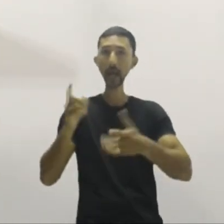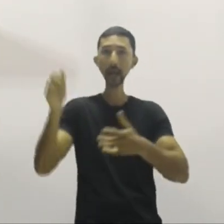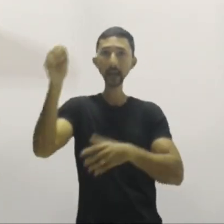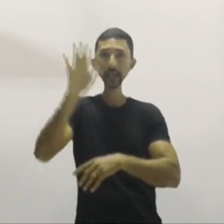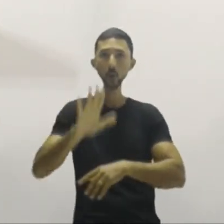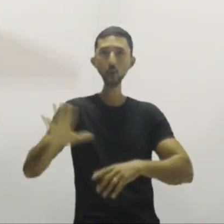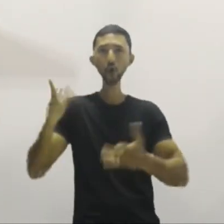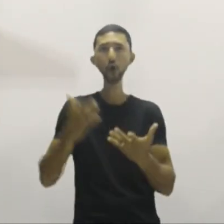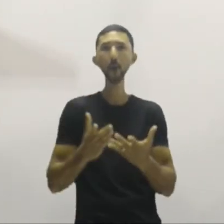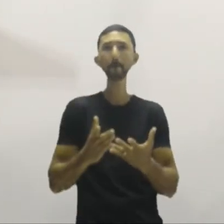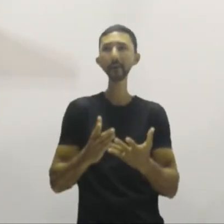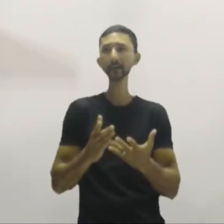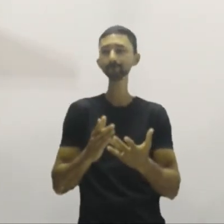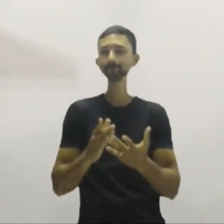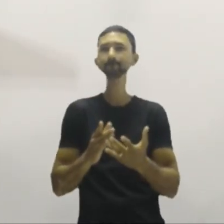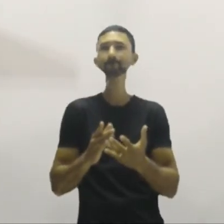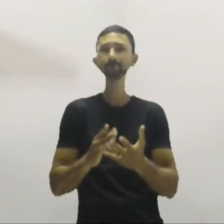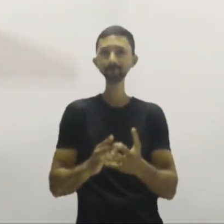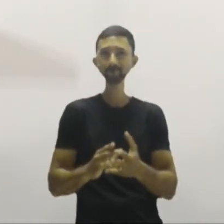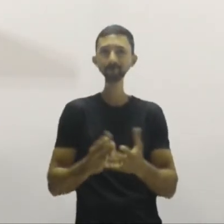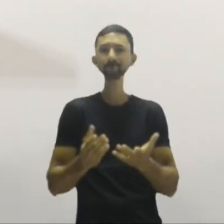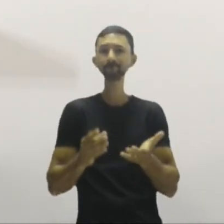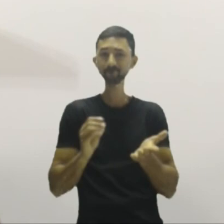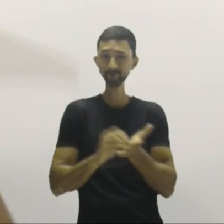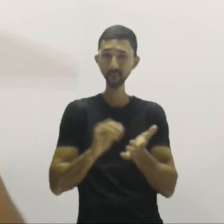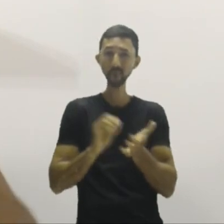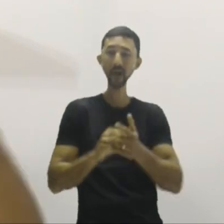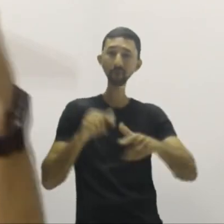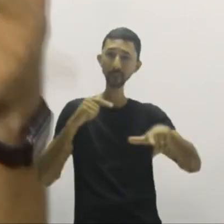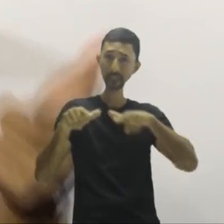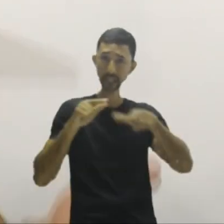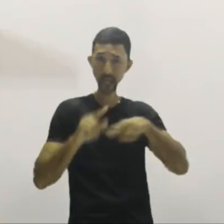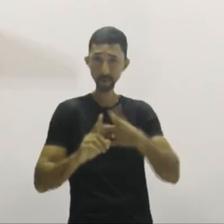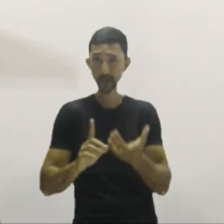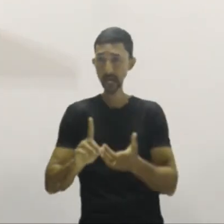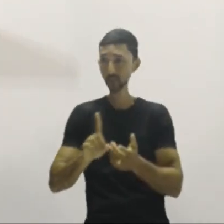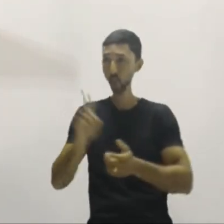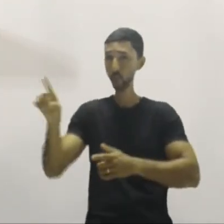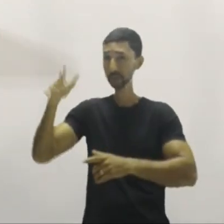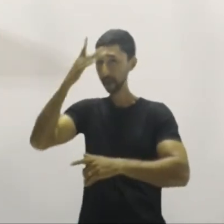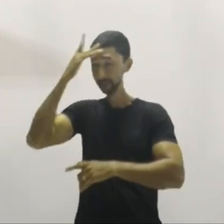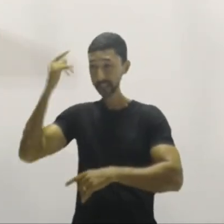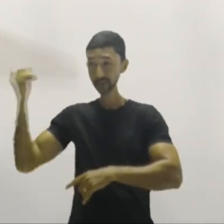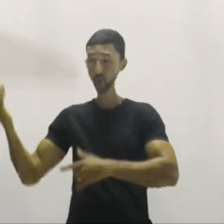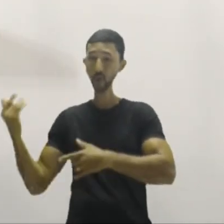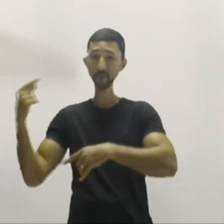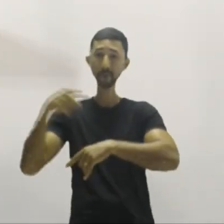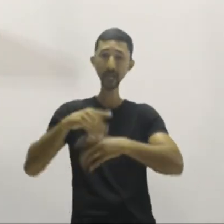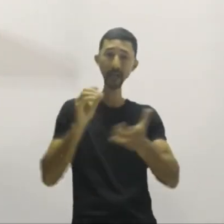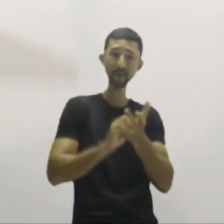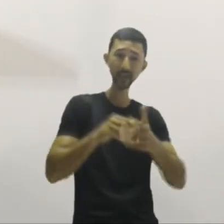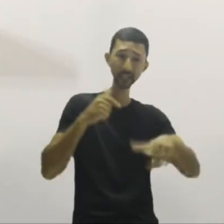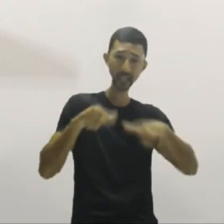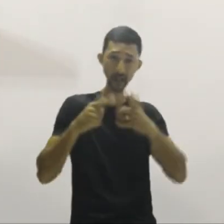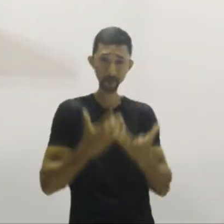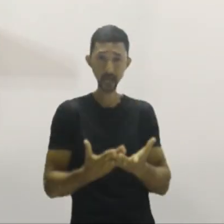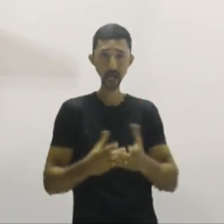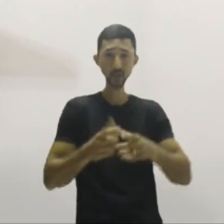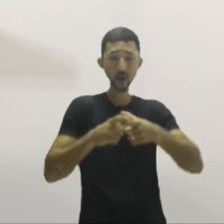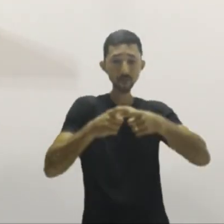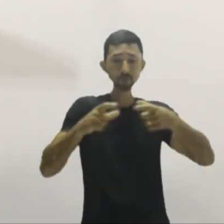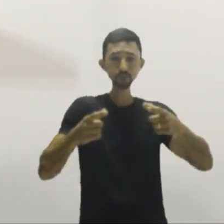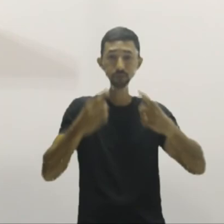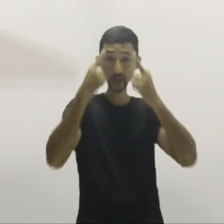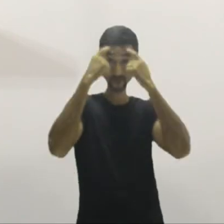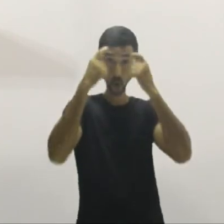roubando meu emprego. O imigrante está aumentando a violência, as drogas e tudo mais.